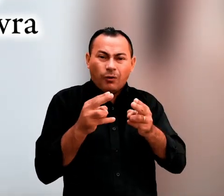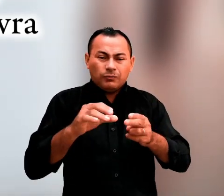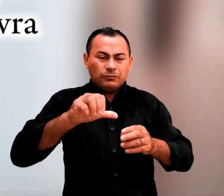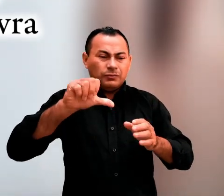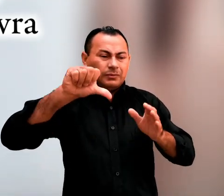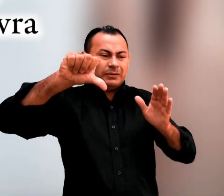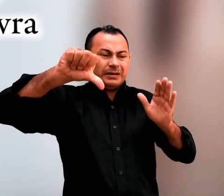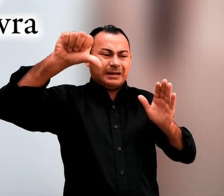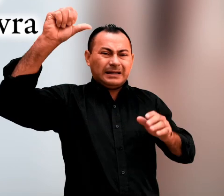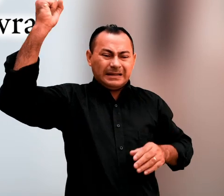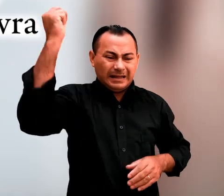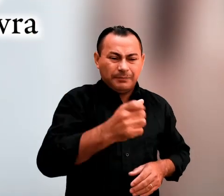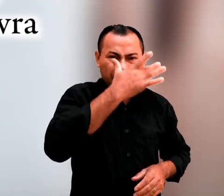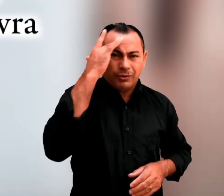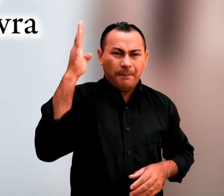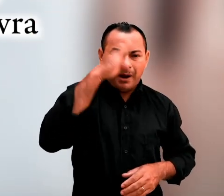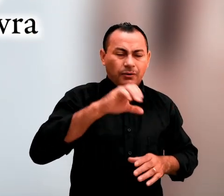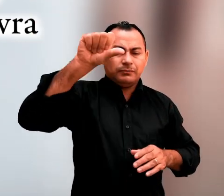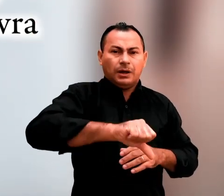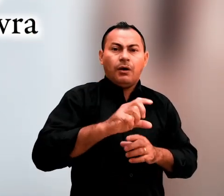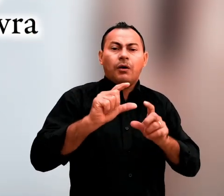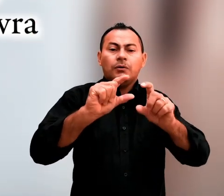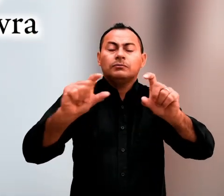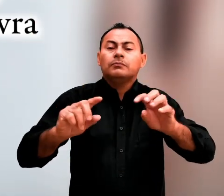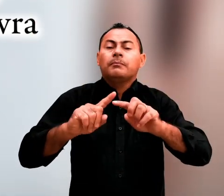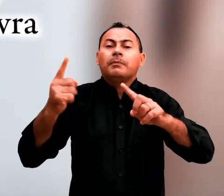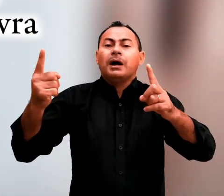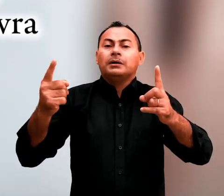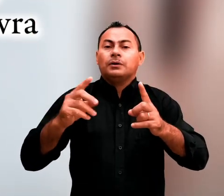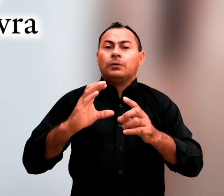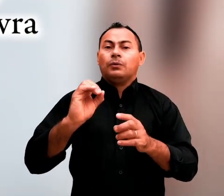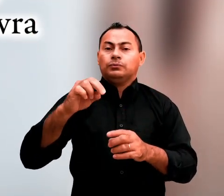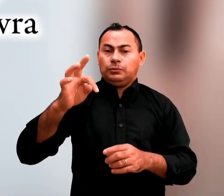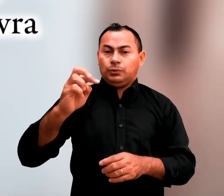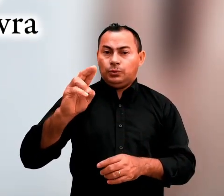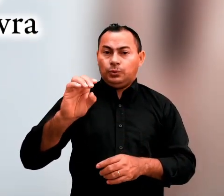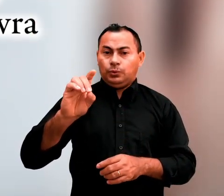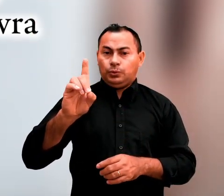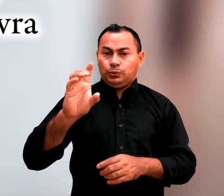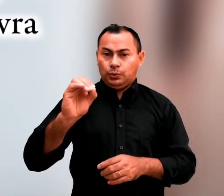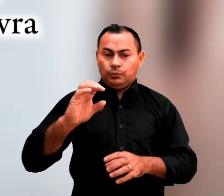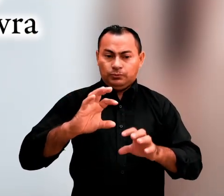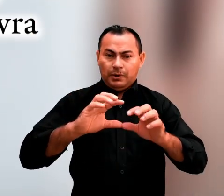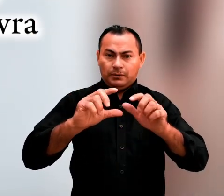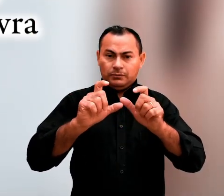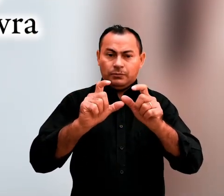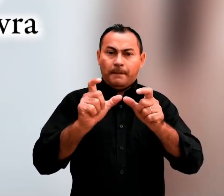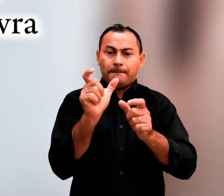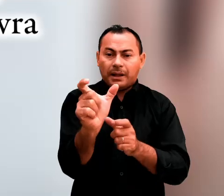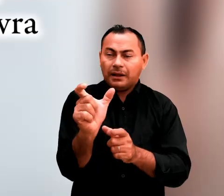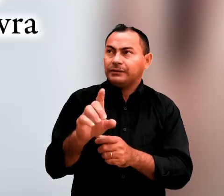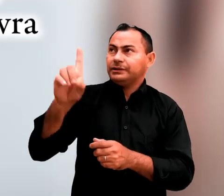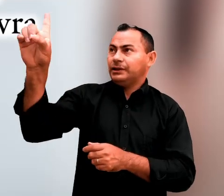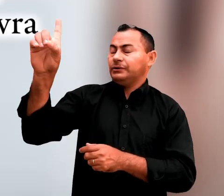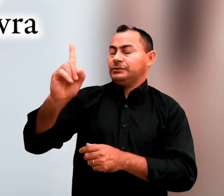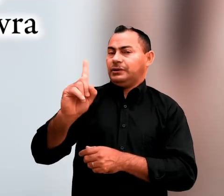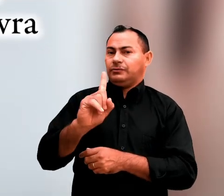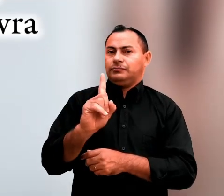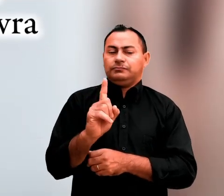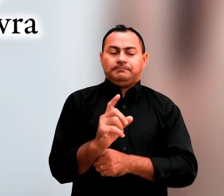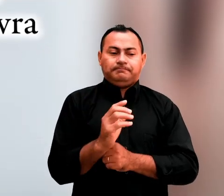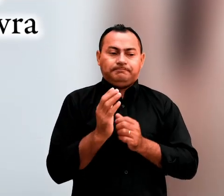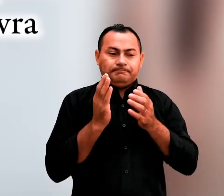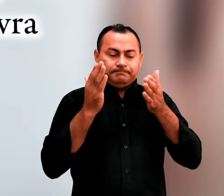contudo, como é linda essa passagem, contudo, a palavra de Deus não está